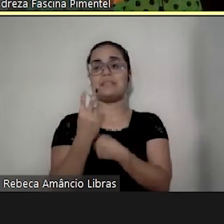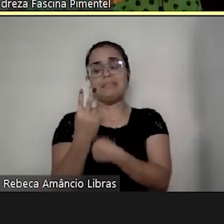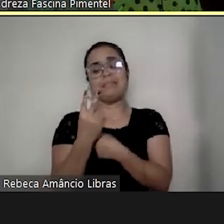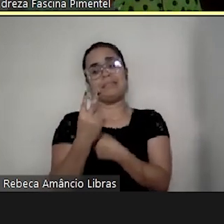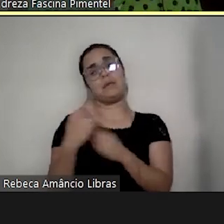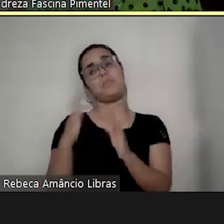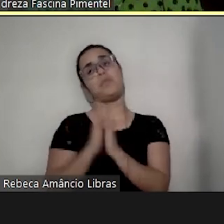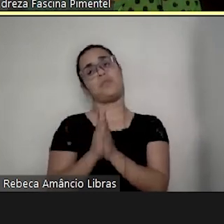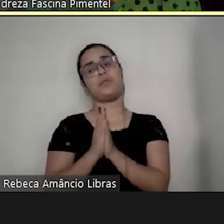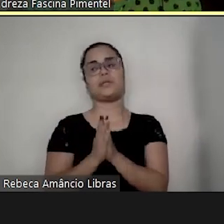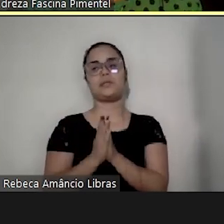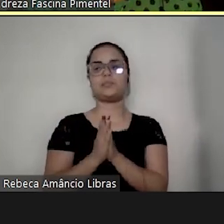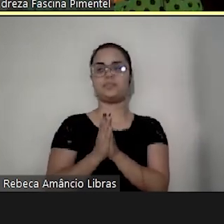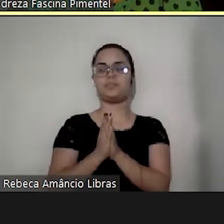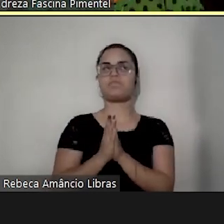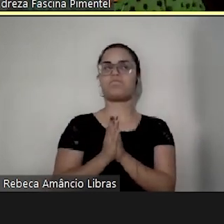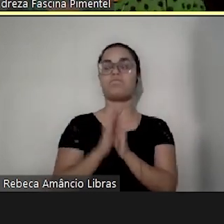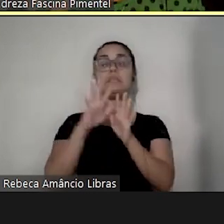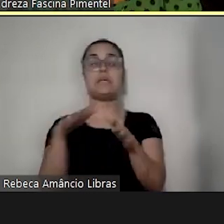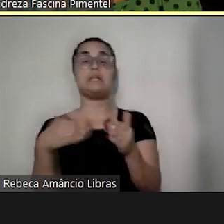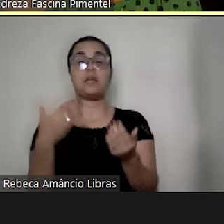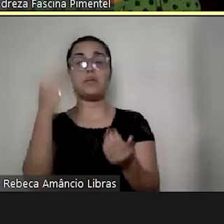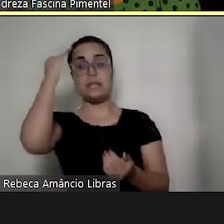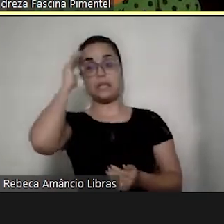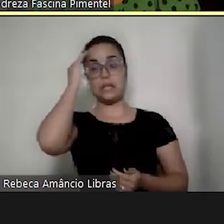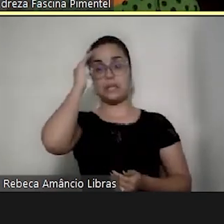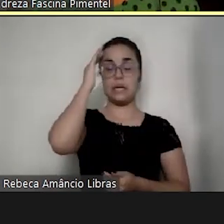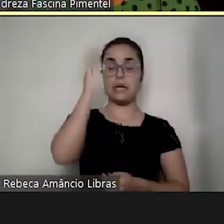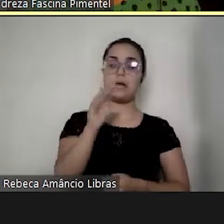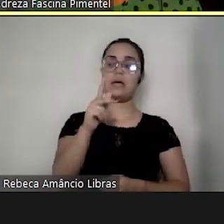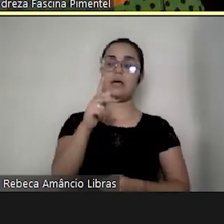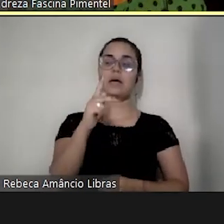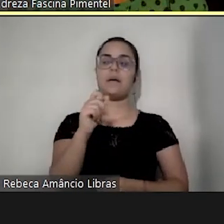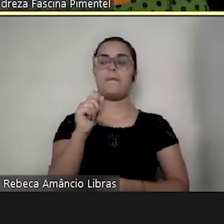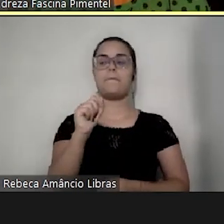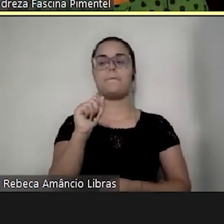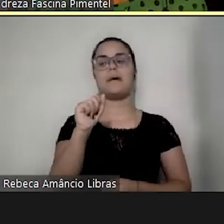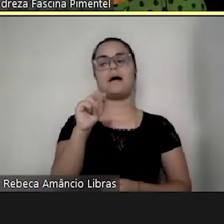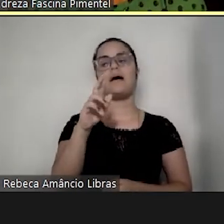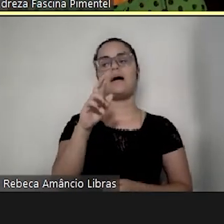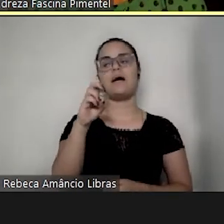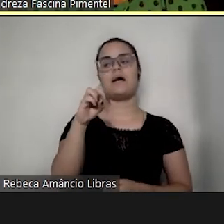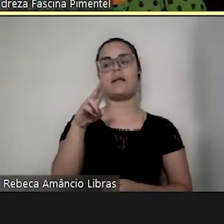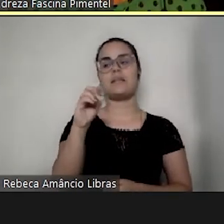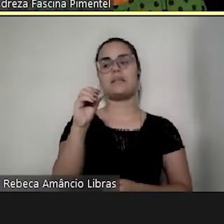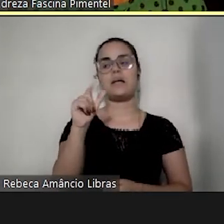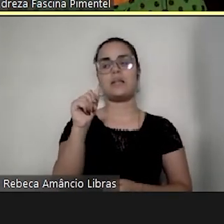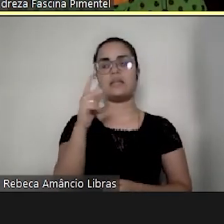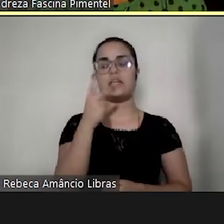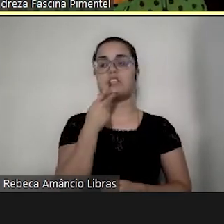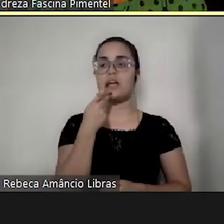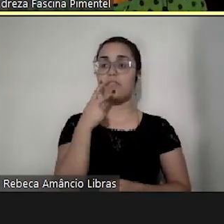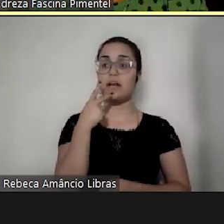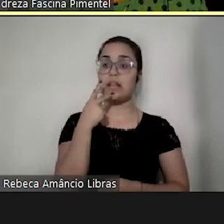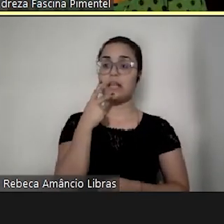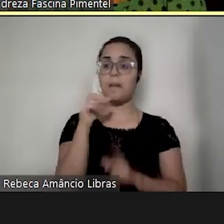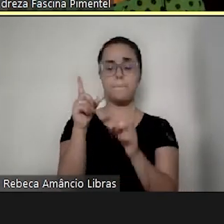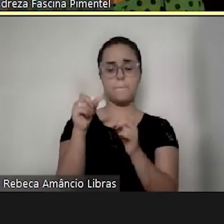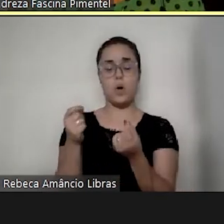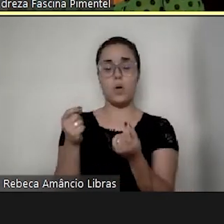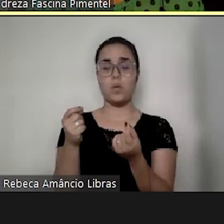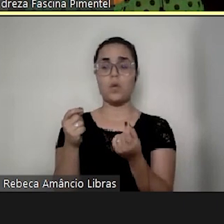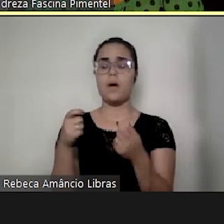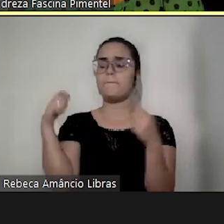parentalidade consciente, que é muito pouco falada na maternidade atípica, ela é